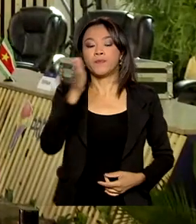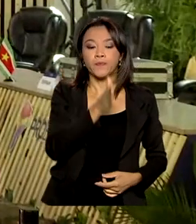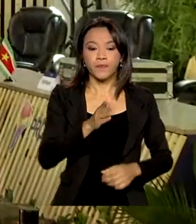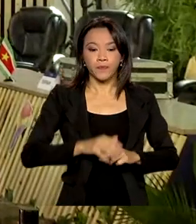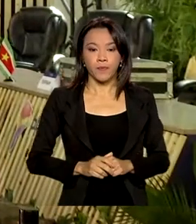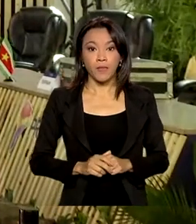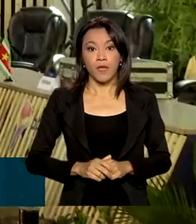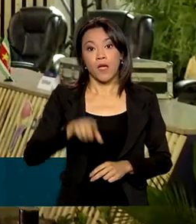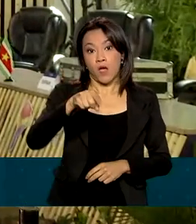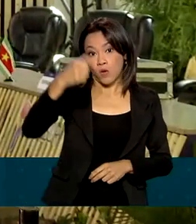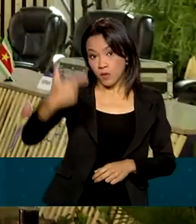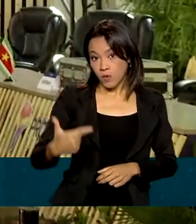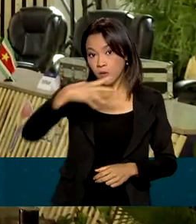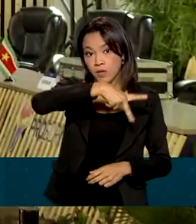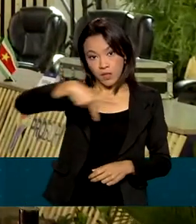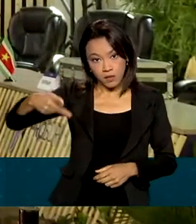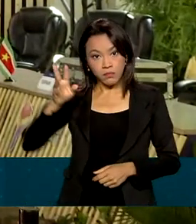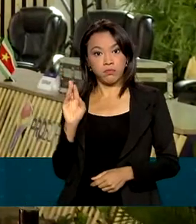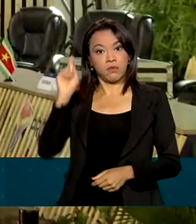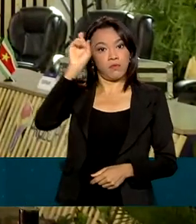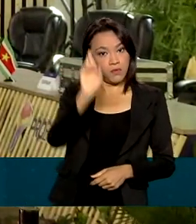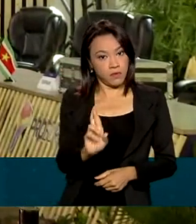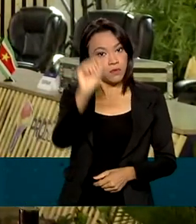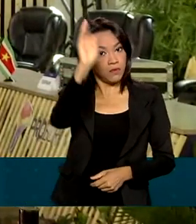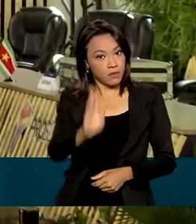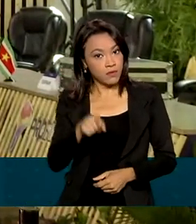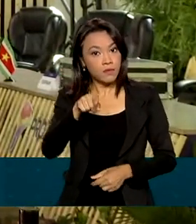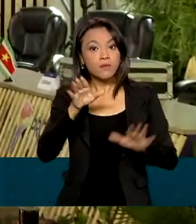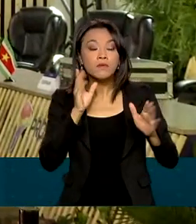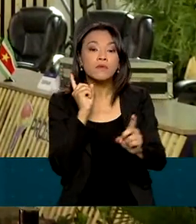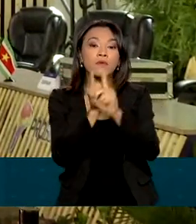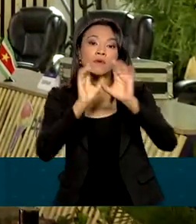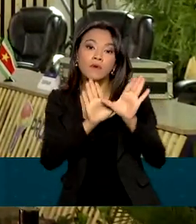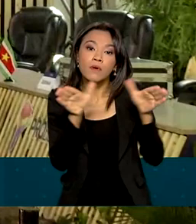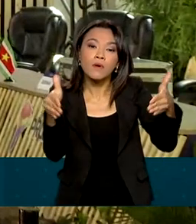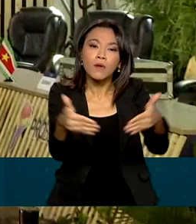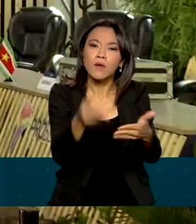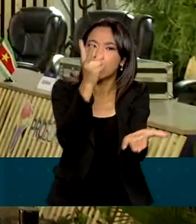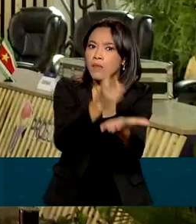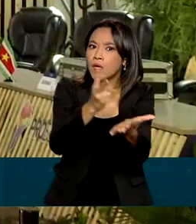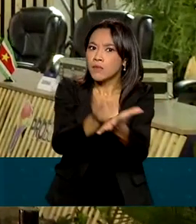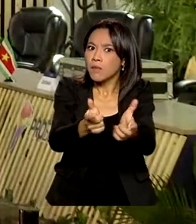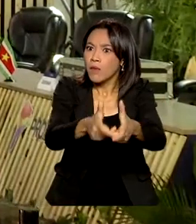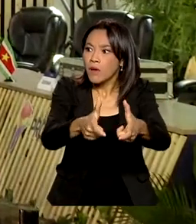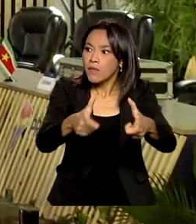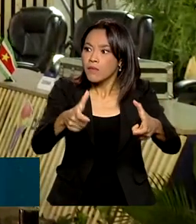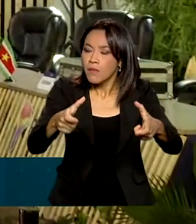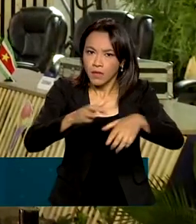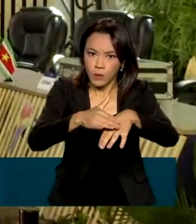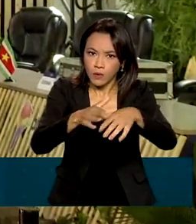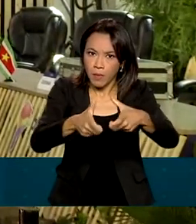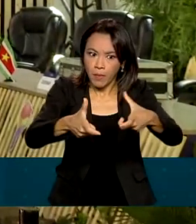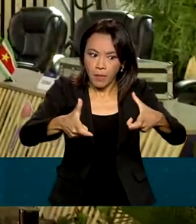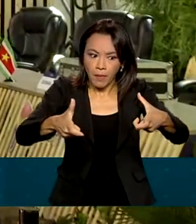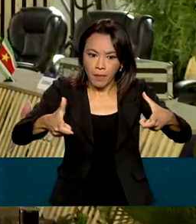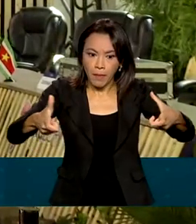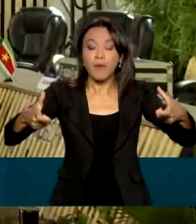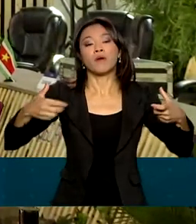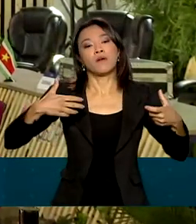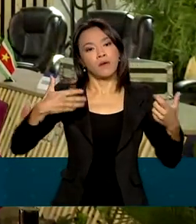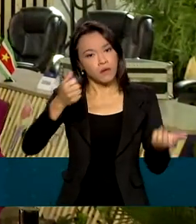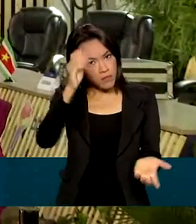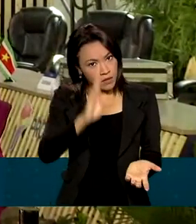Mourão, que representou o Brasil no Fórum, afirmou que mesmo com o aumento da transmissão da doença, acredita que o país está mais